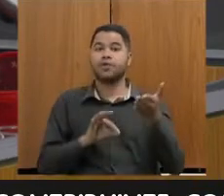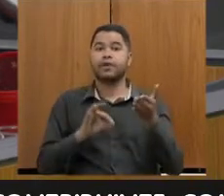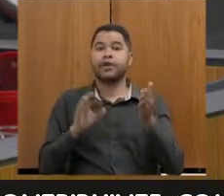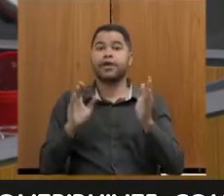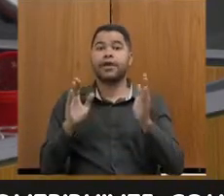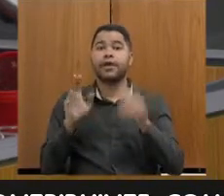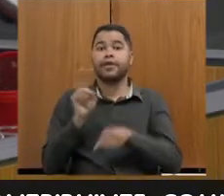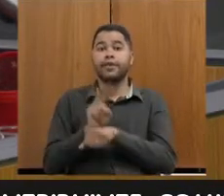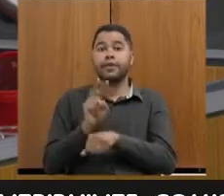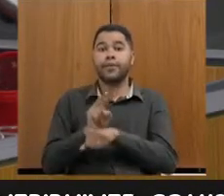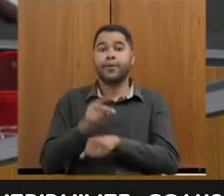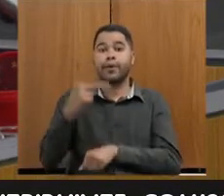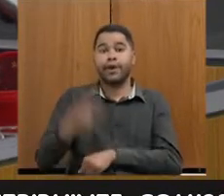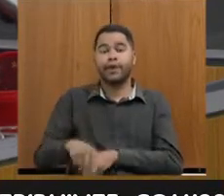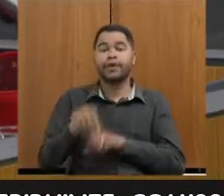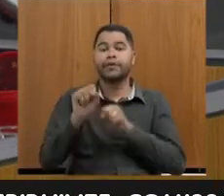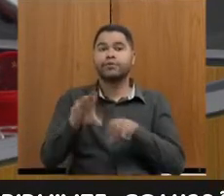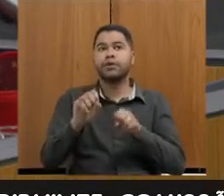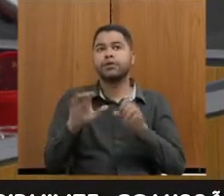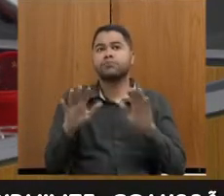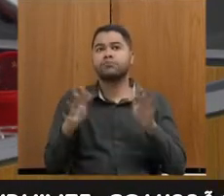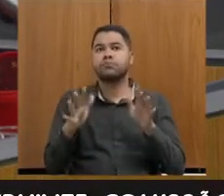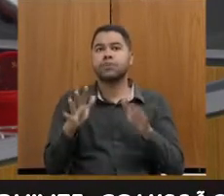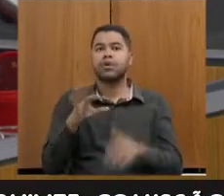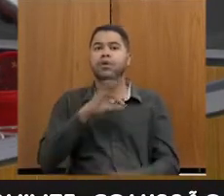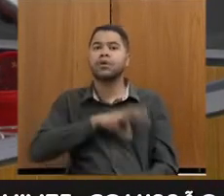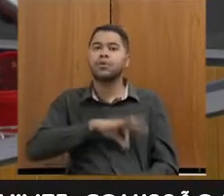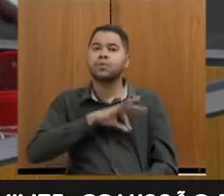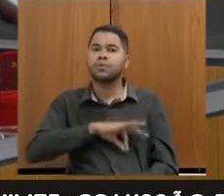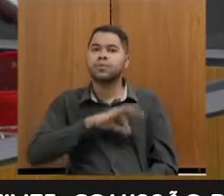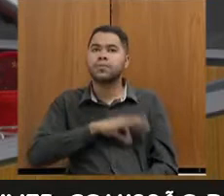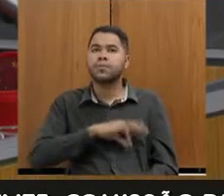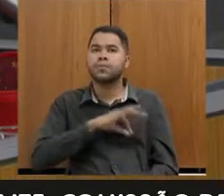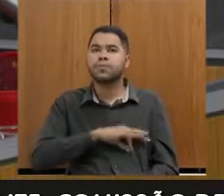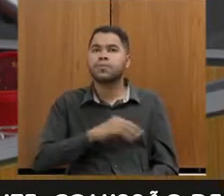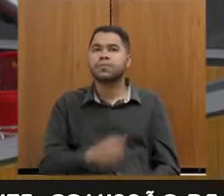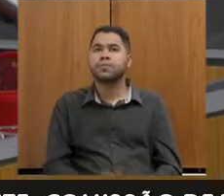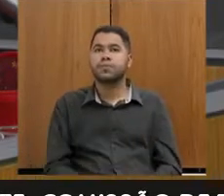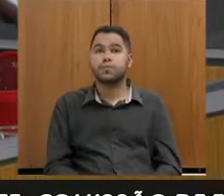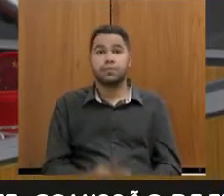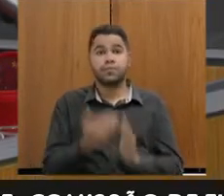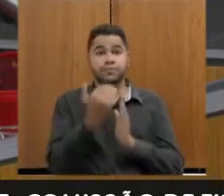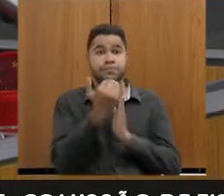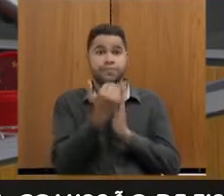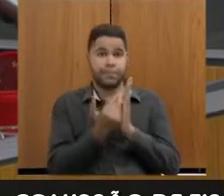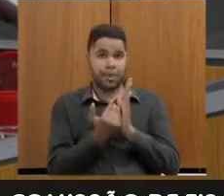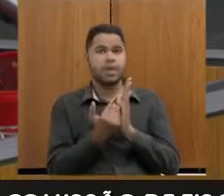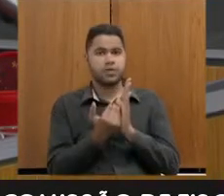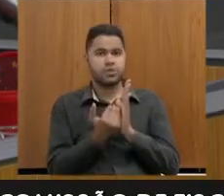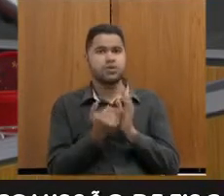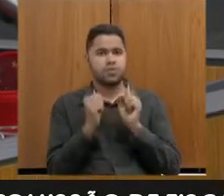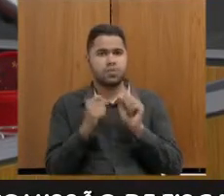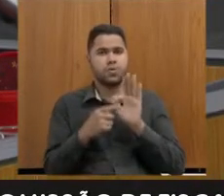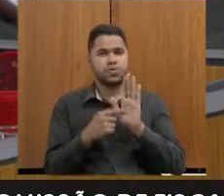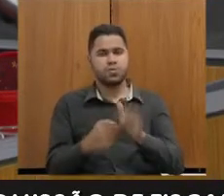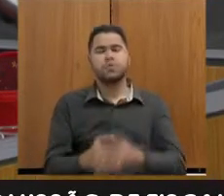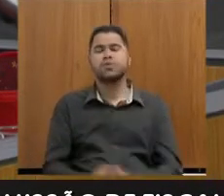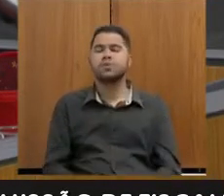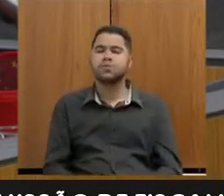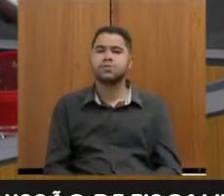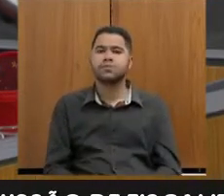educação, com médias remuneratórias, que são médias baixas, eu posso pegar aqui